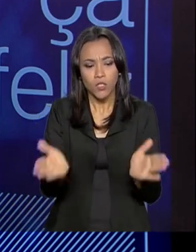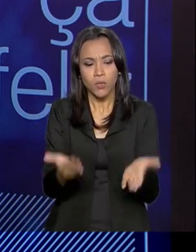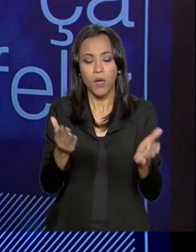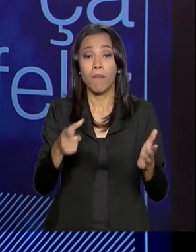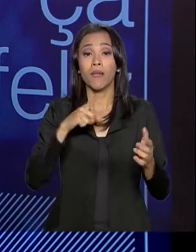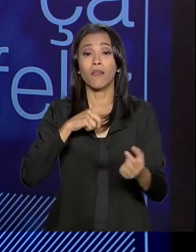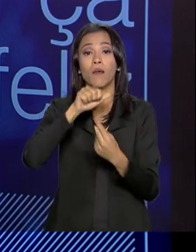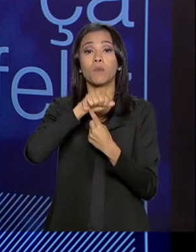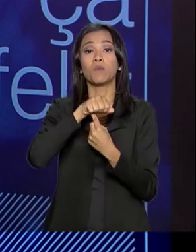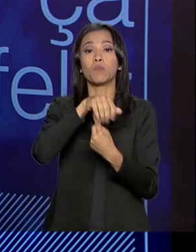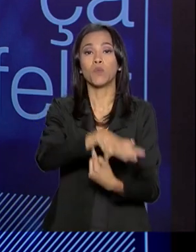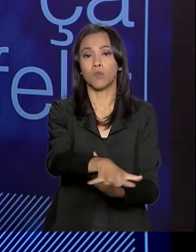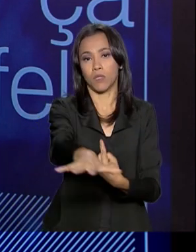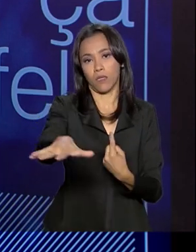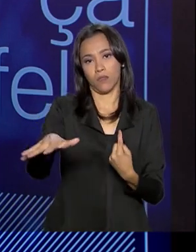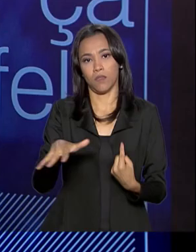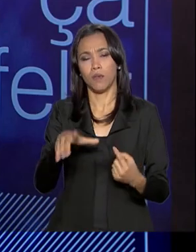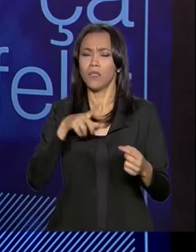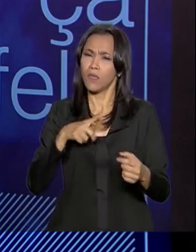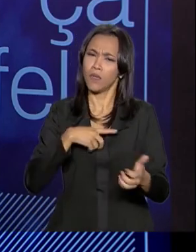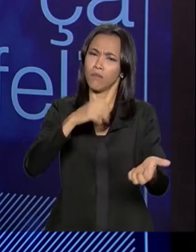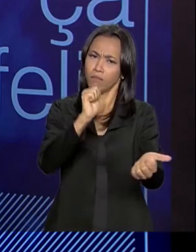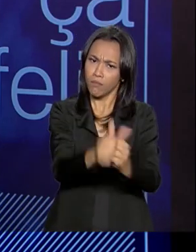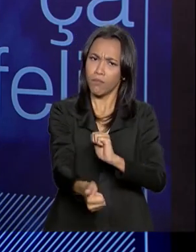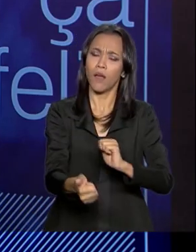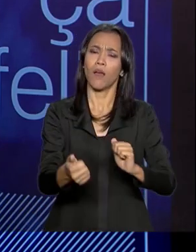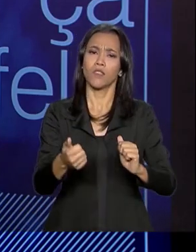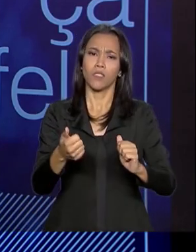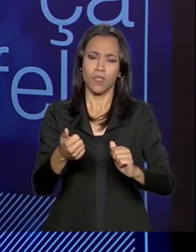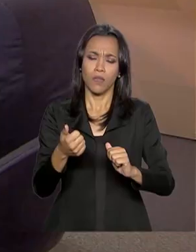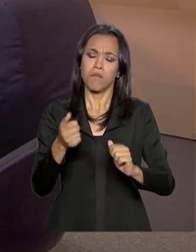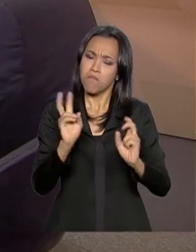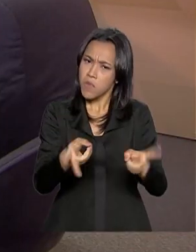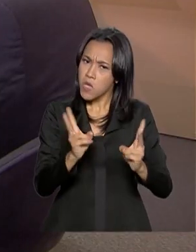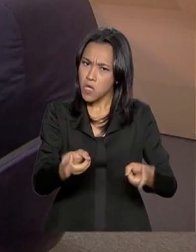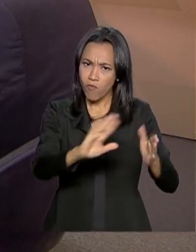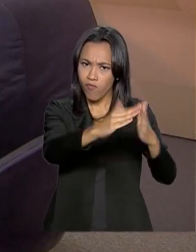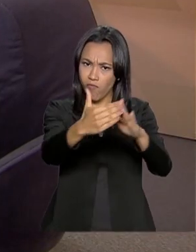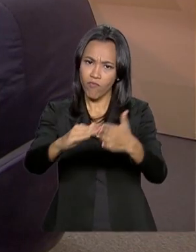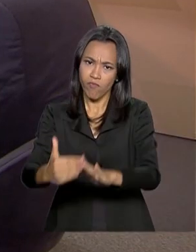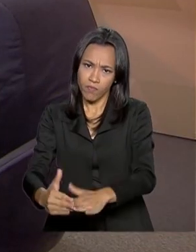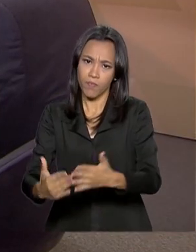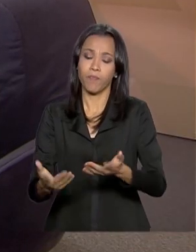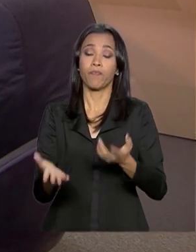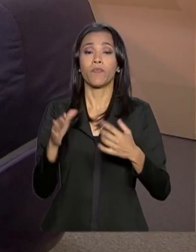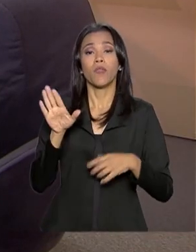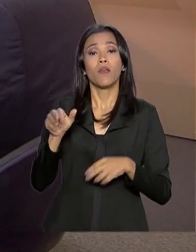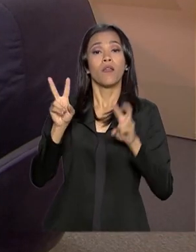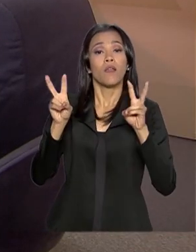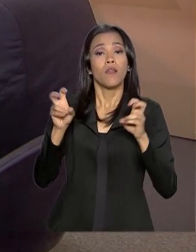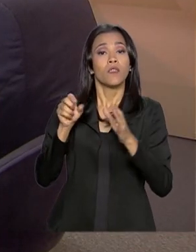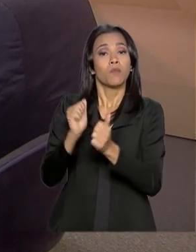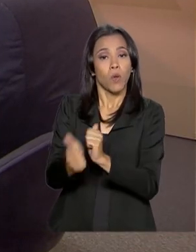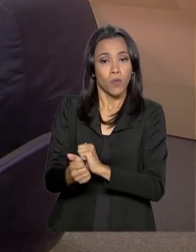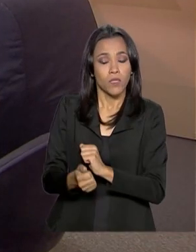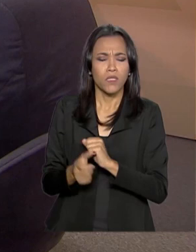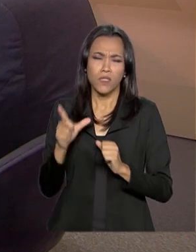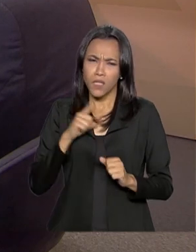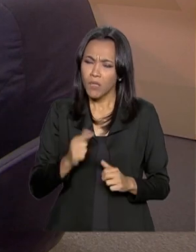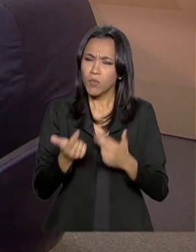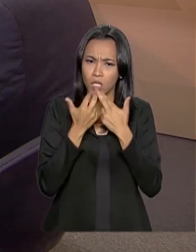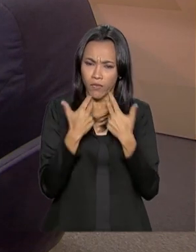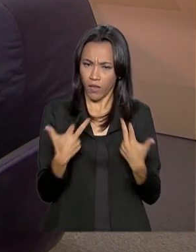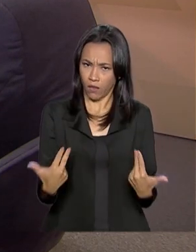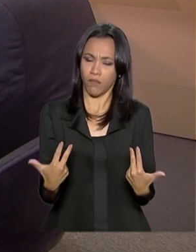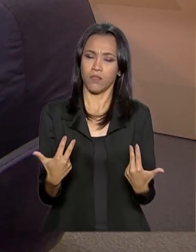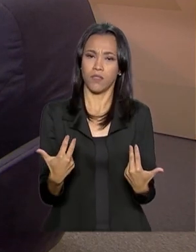multiplicação e haja a prática do esporte mesmo nas periferias. Ainda na questão do esporte, temos novidades nas